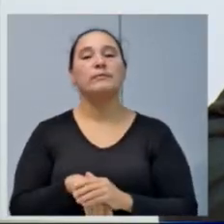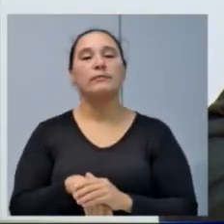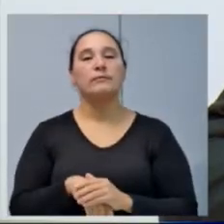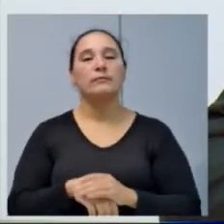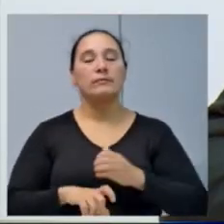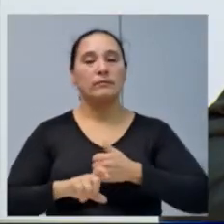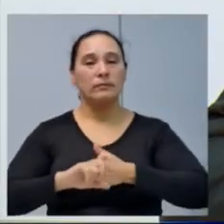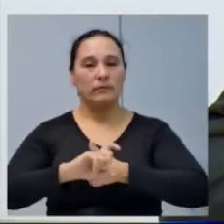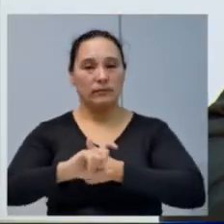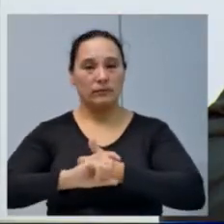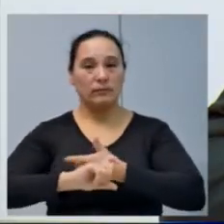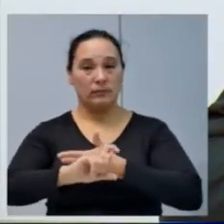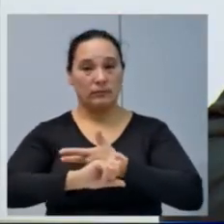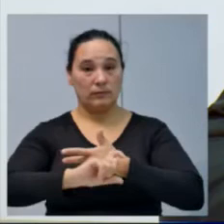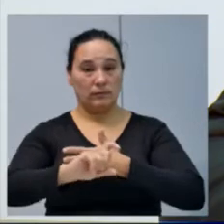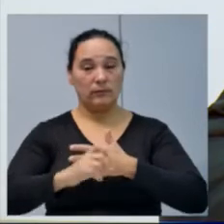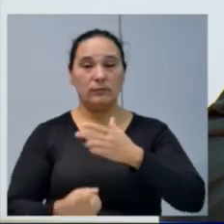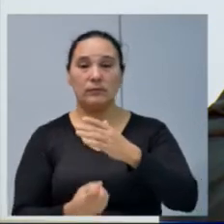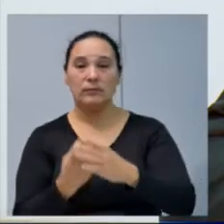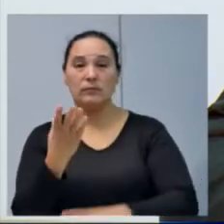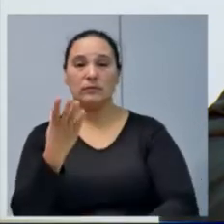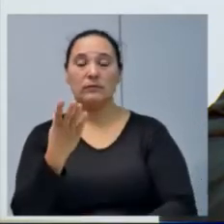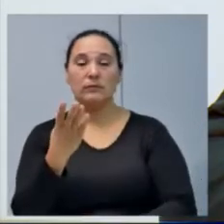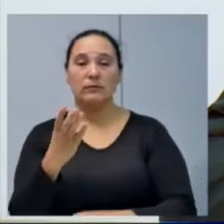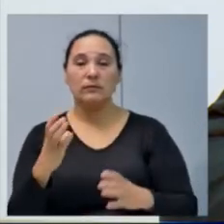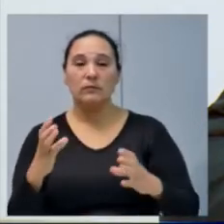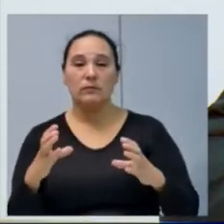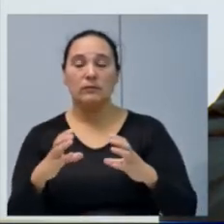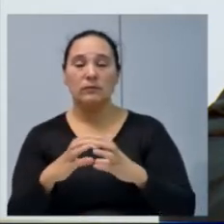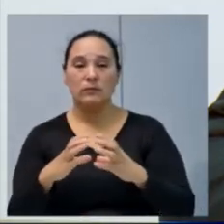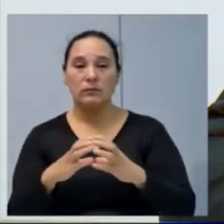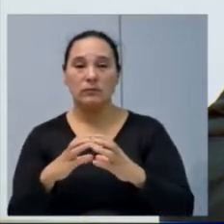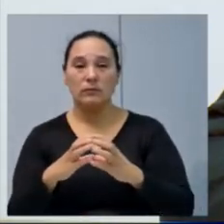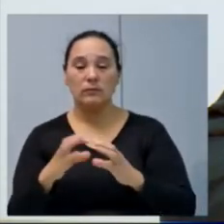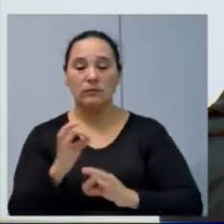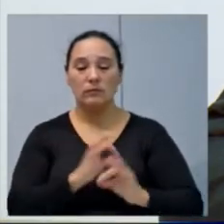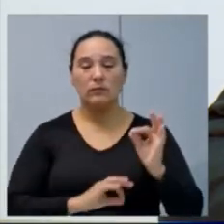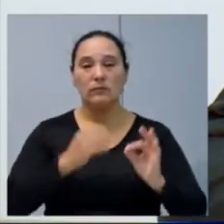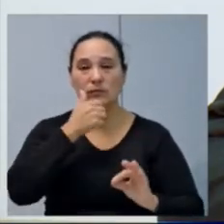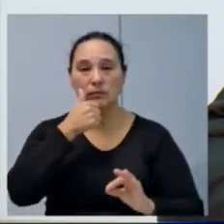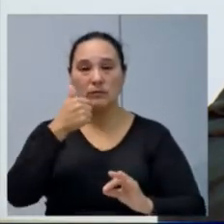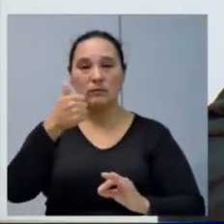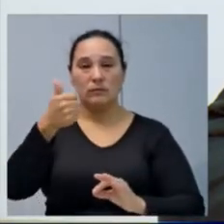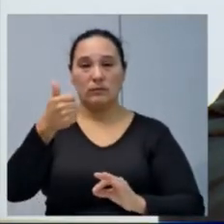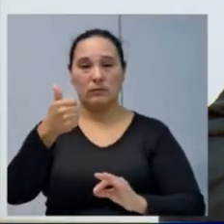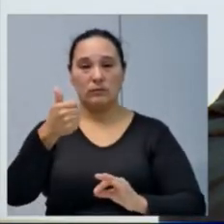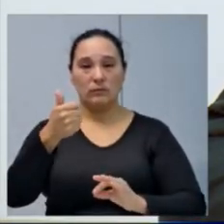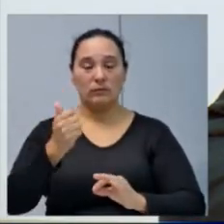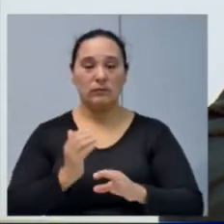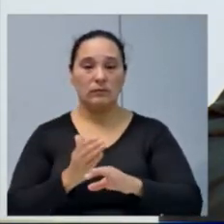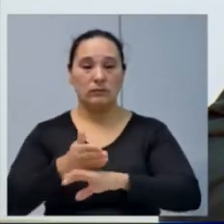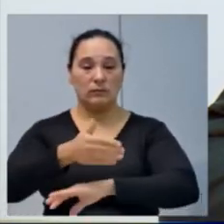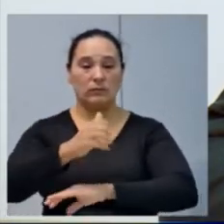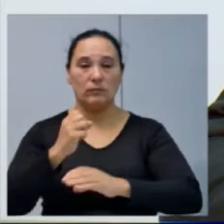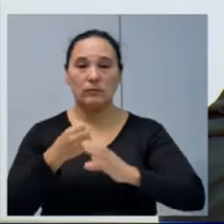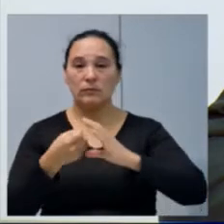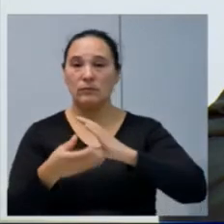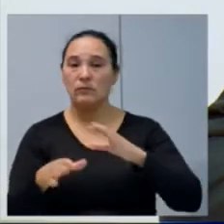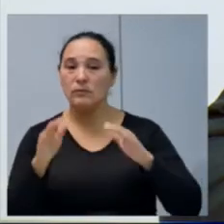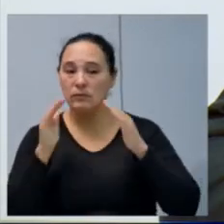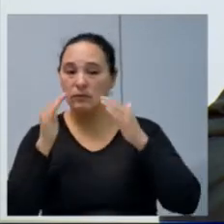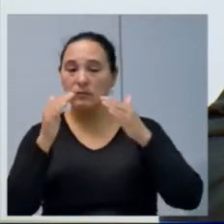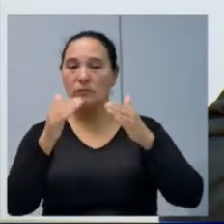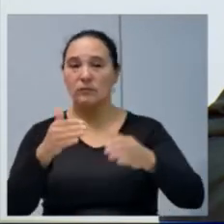do Executivo, que dispõe sobre a criação do componente municipal do programa de melhoria do acesso e da qualidade na atenção